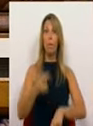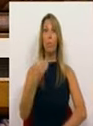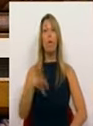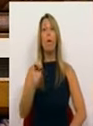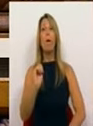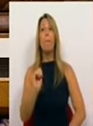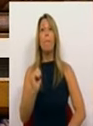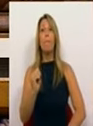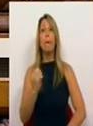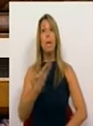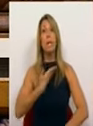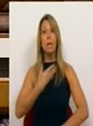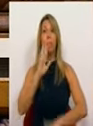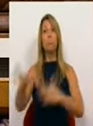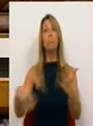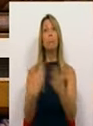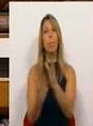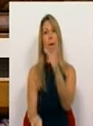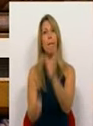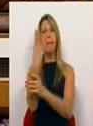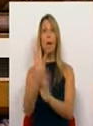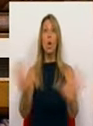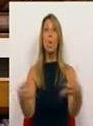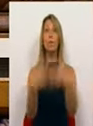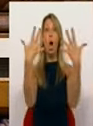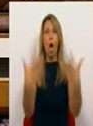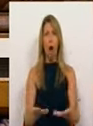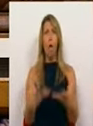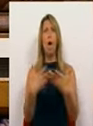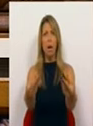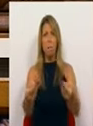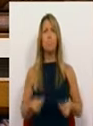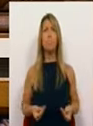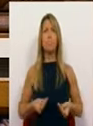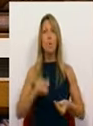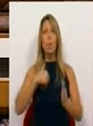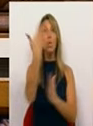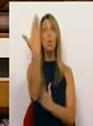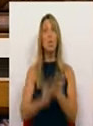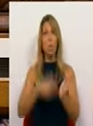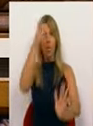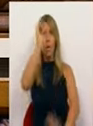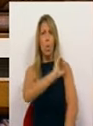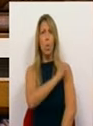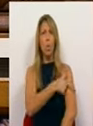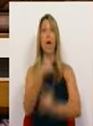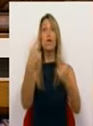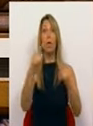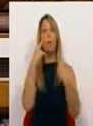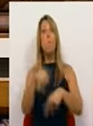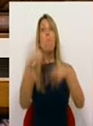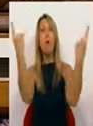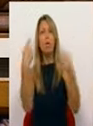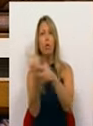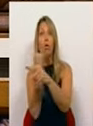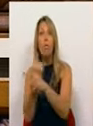desta Comissão, que agora nos apresenta um documento corajoso que expõe muitas das feridas de um sistema que agora temos a